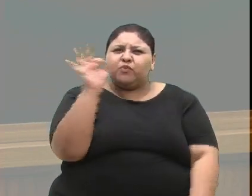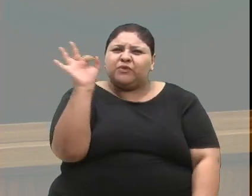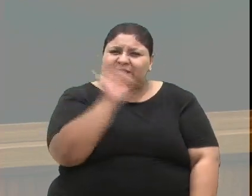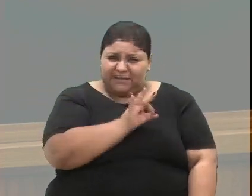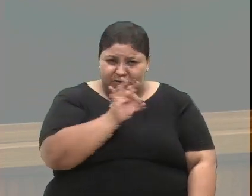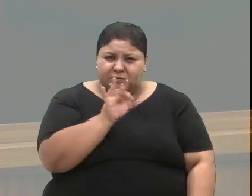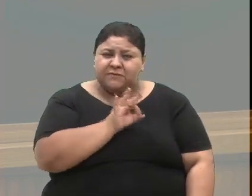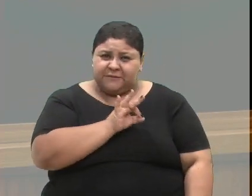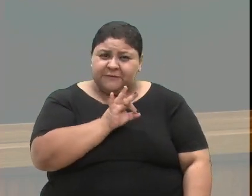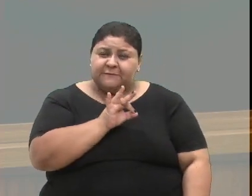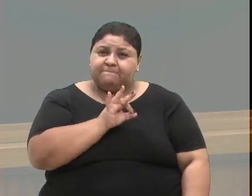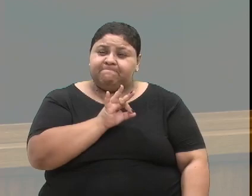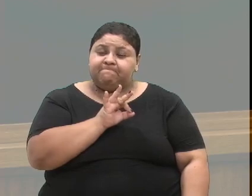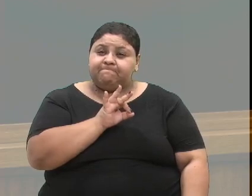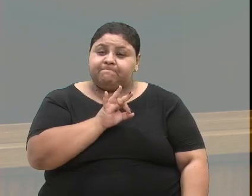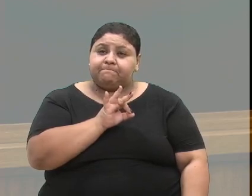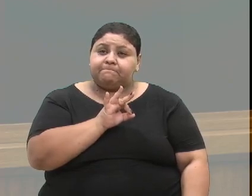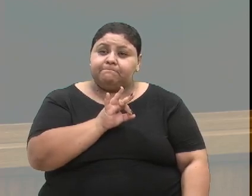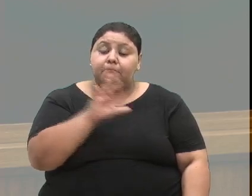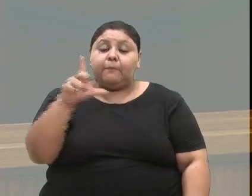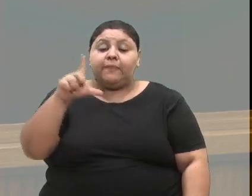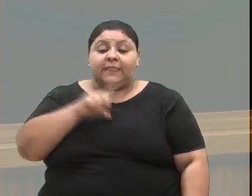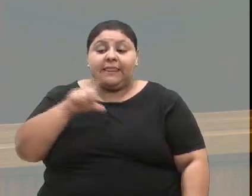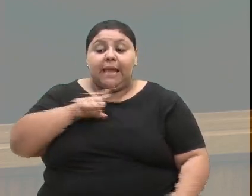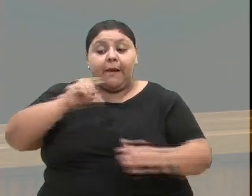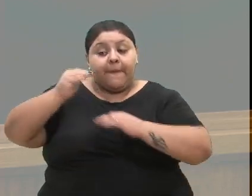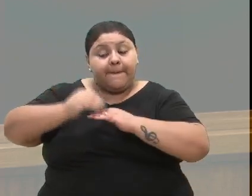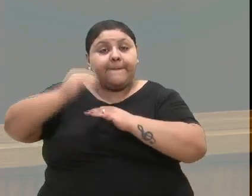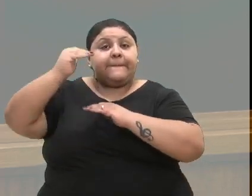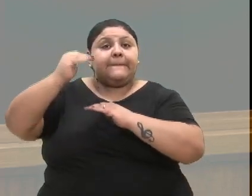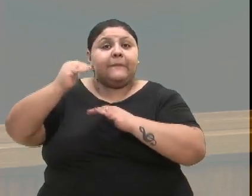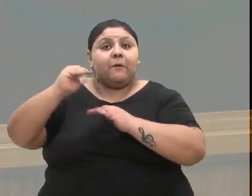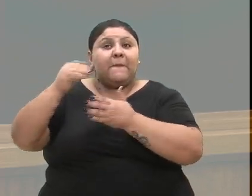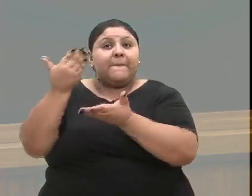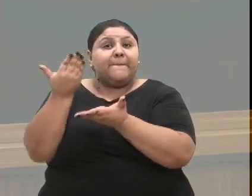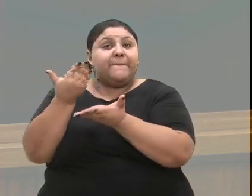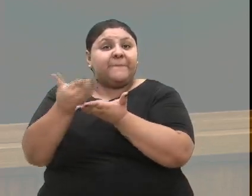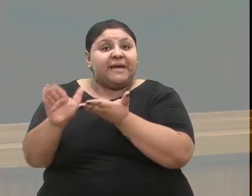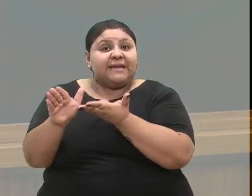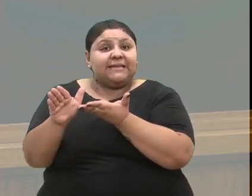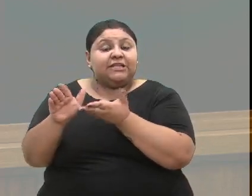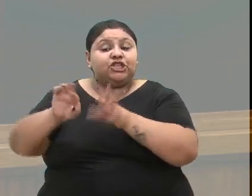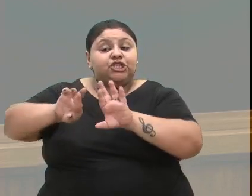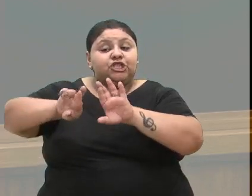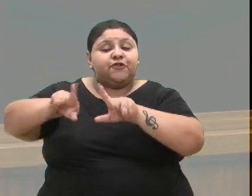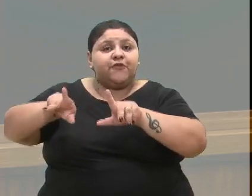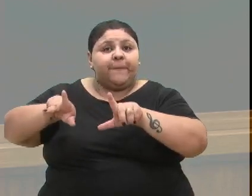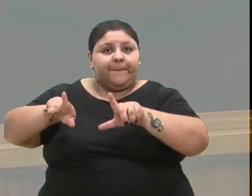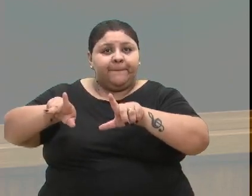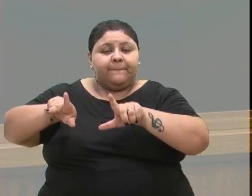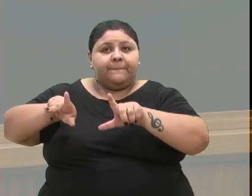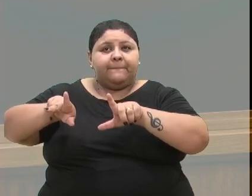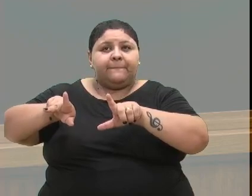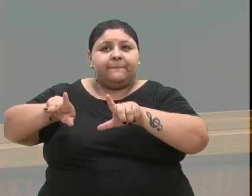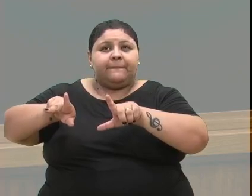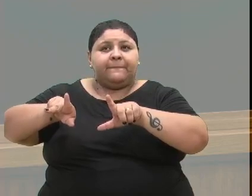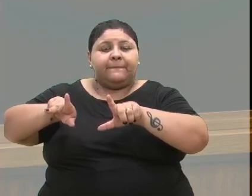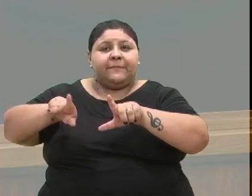% e existe mais uma perda de diferença entre a